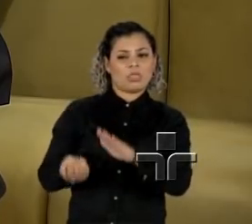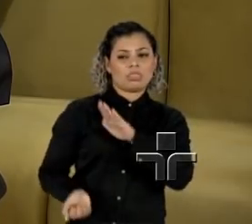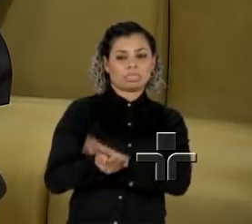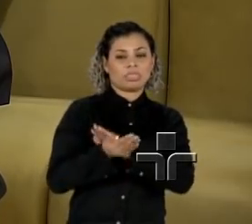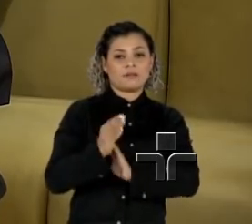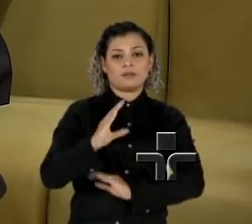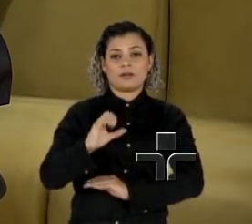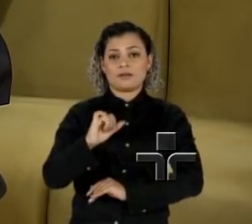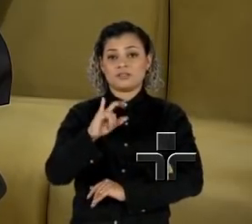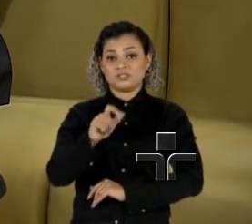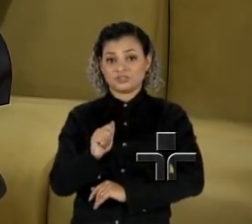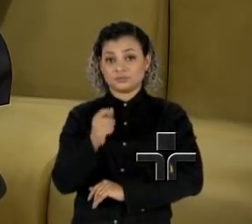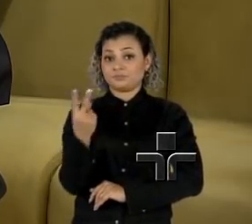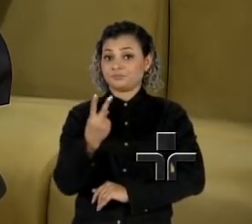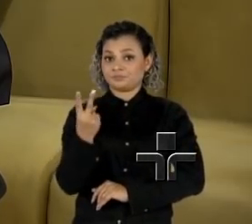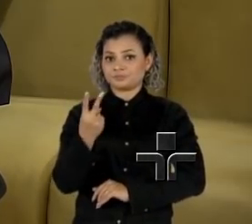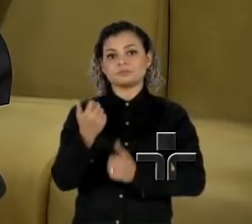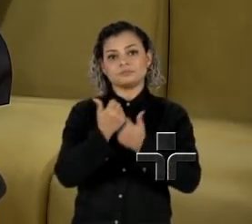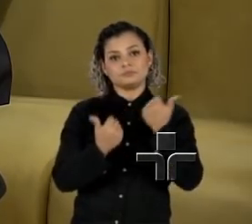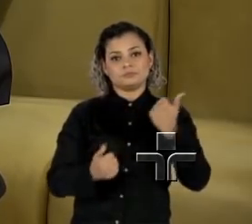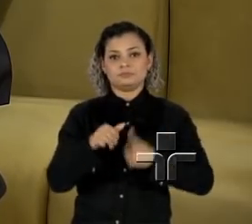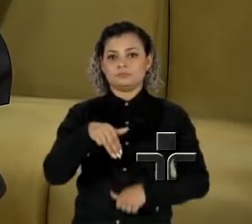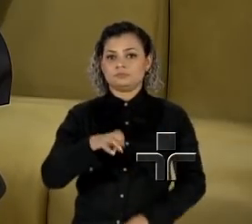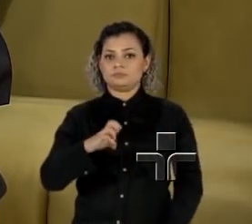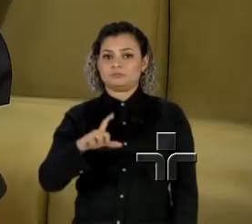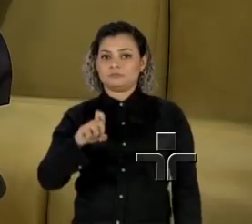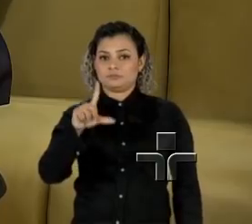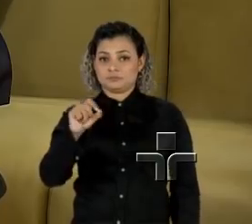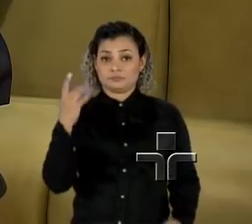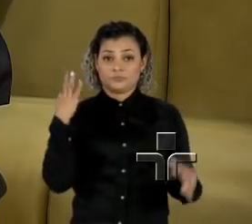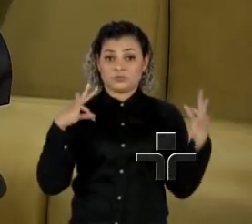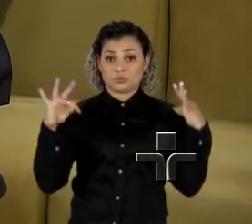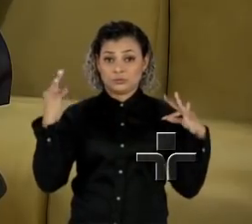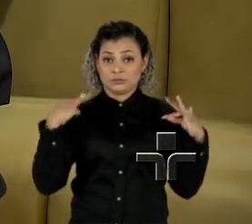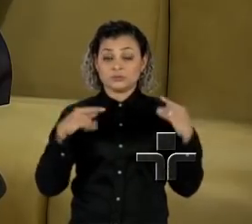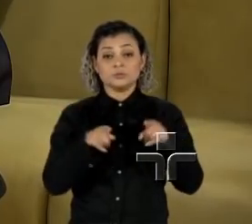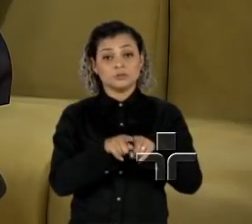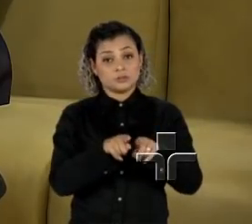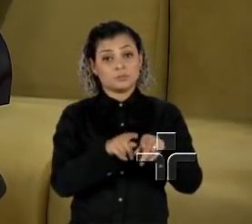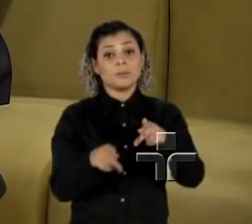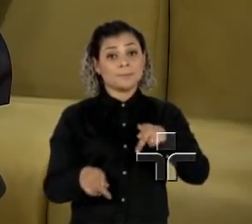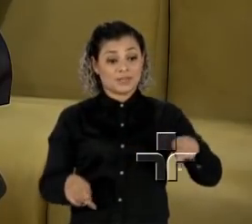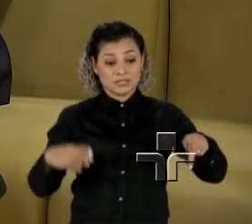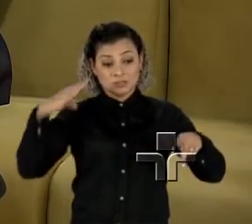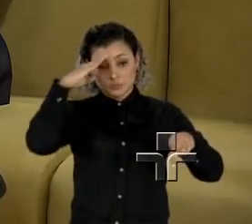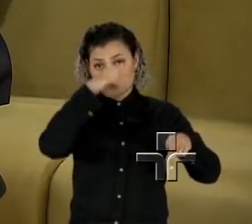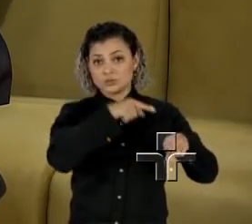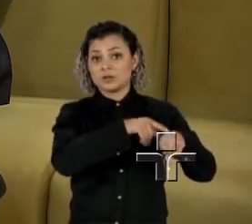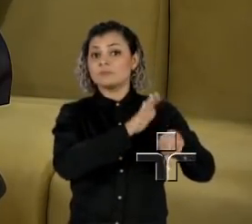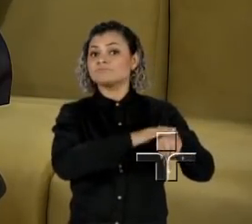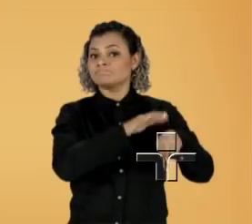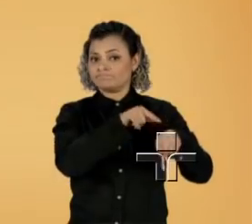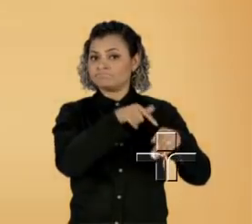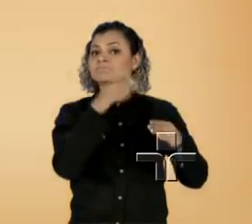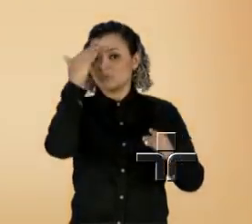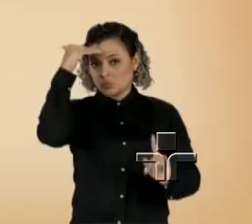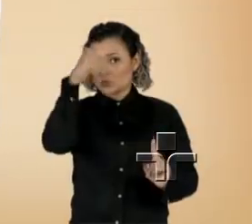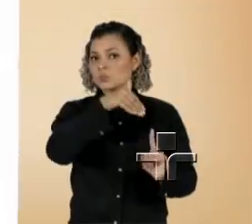campanha do ministro do Turismo, Marcelo Álvaro Antônio, e do próprio presidente Jair Bolsonaro em Minas Gerais.